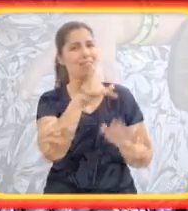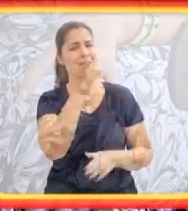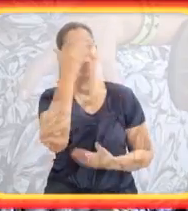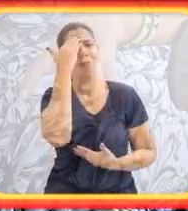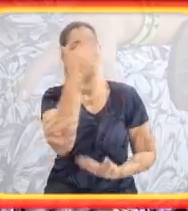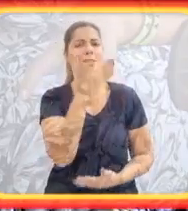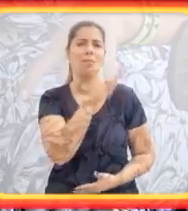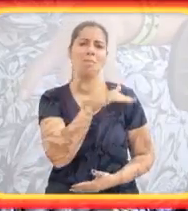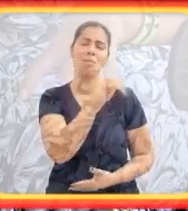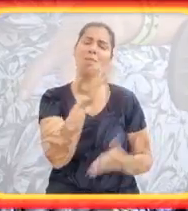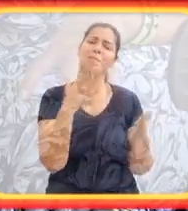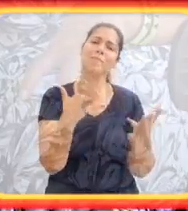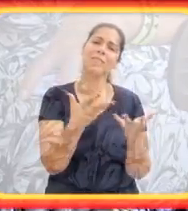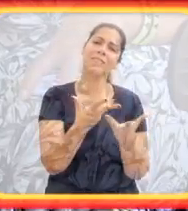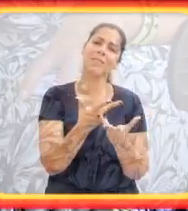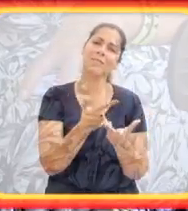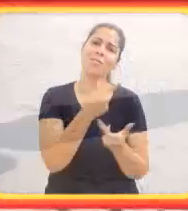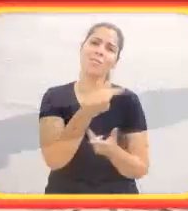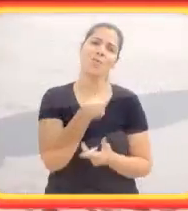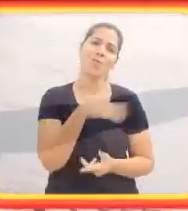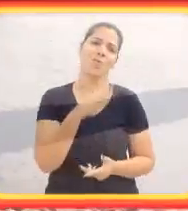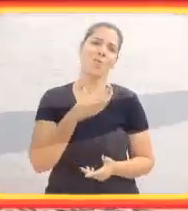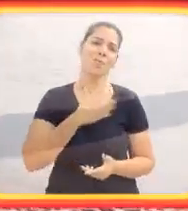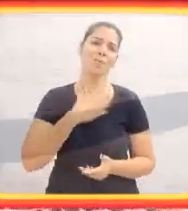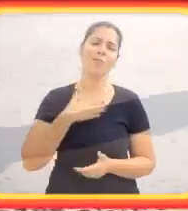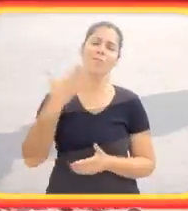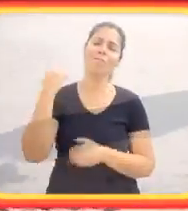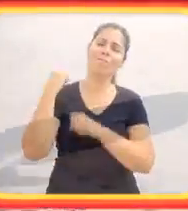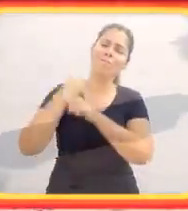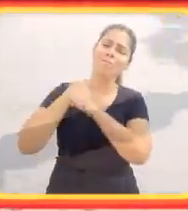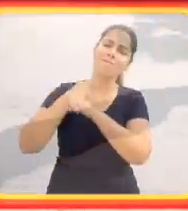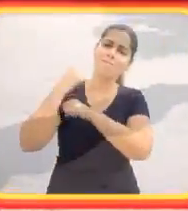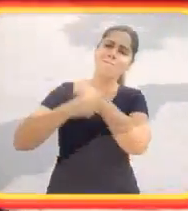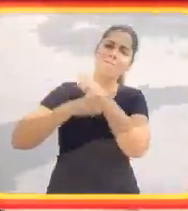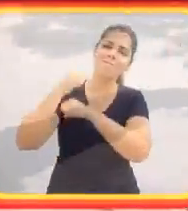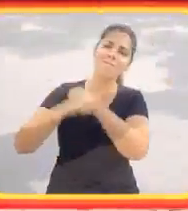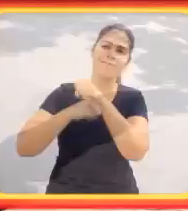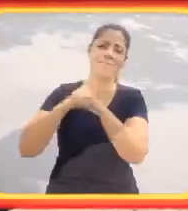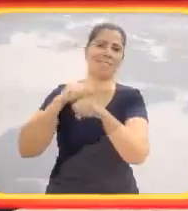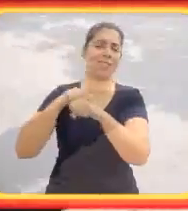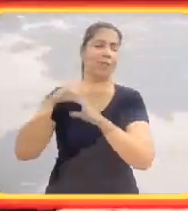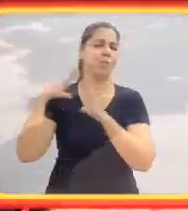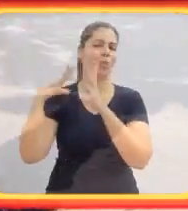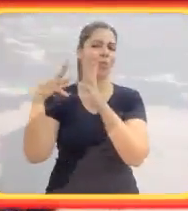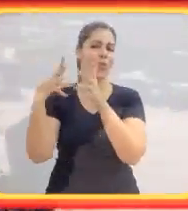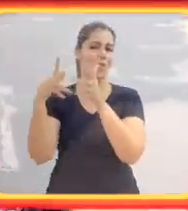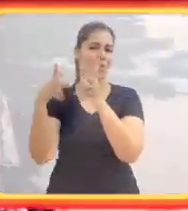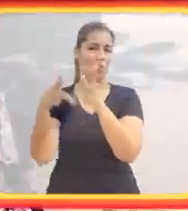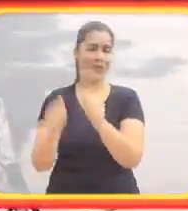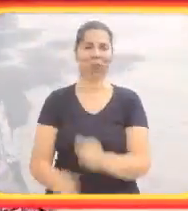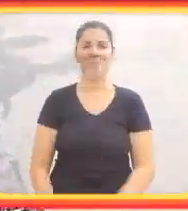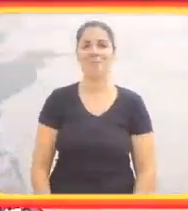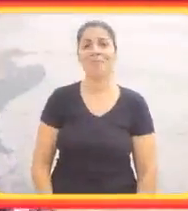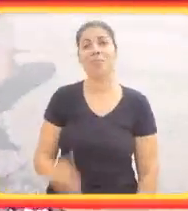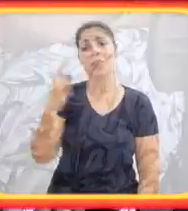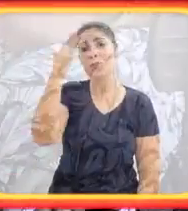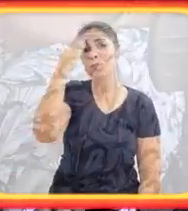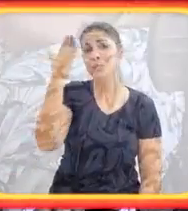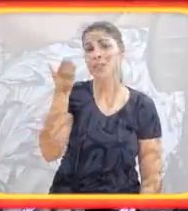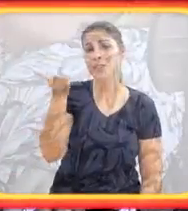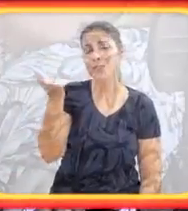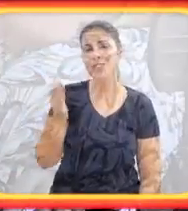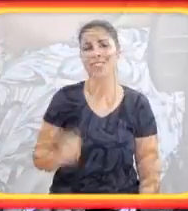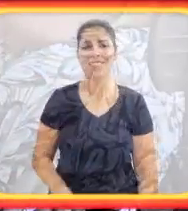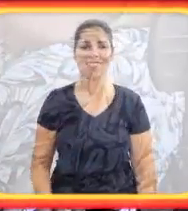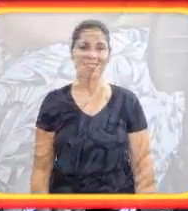coitados. Nunca deixar que eu sentisse isso na pele. Mãe, feliz dia das mães. Obrigado por ser